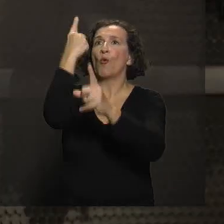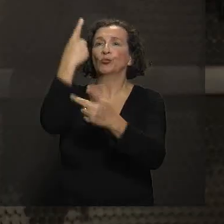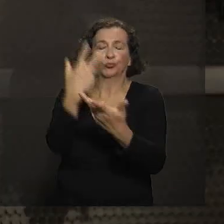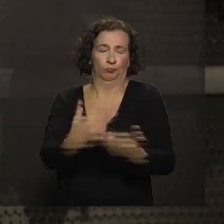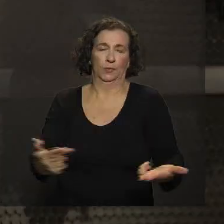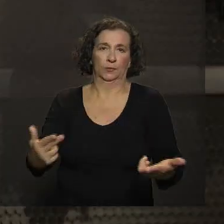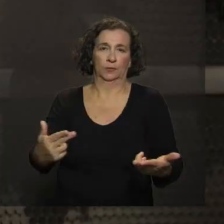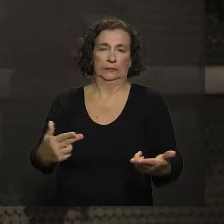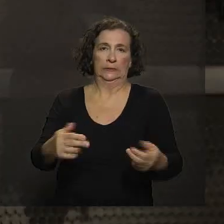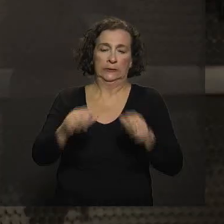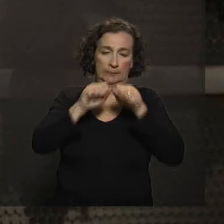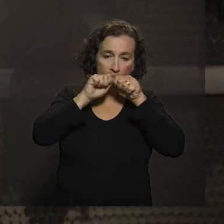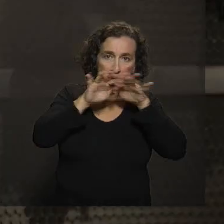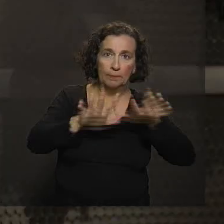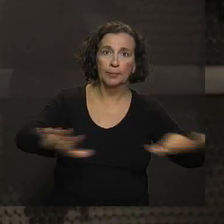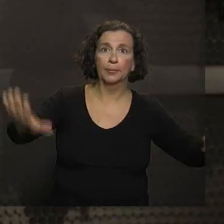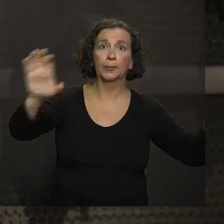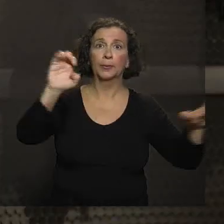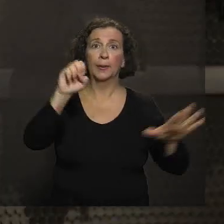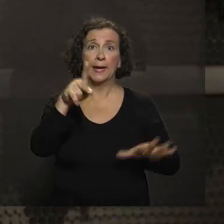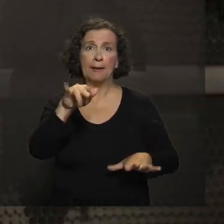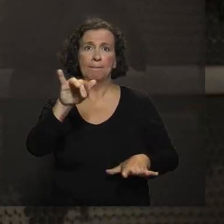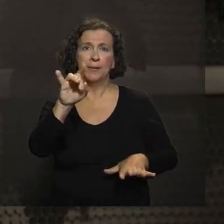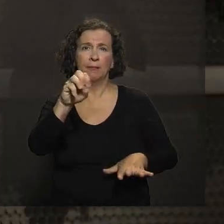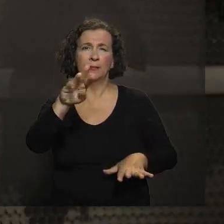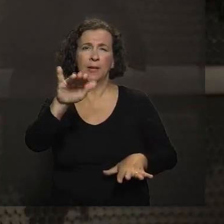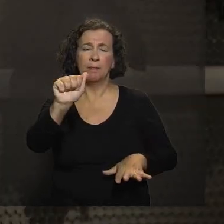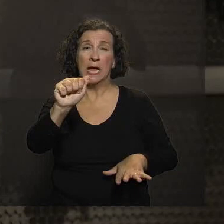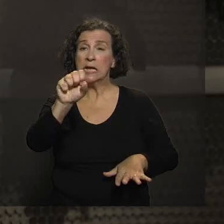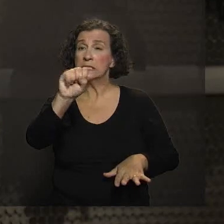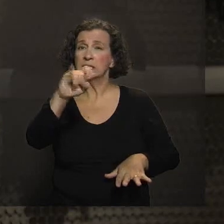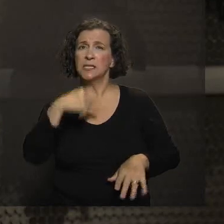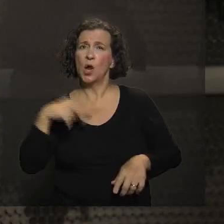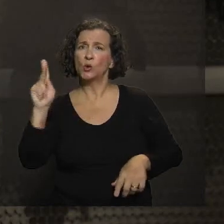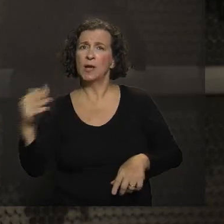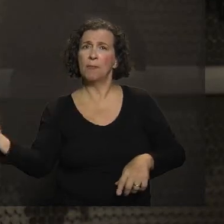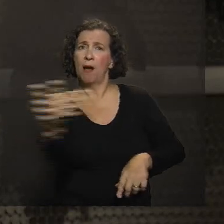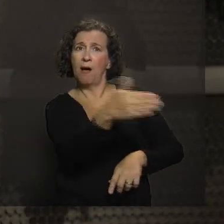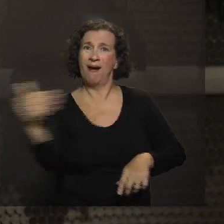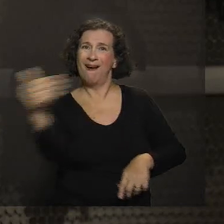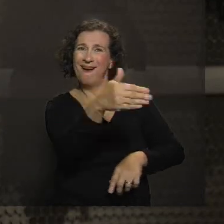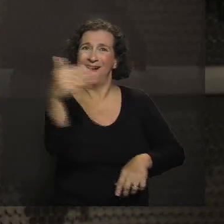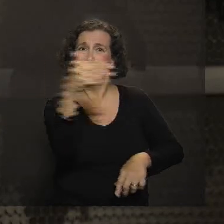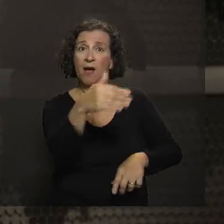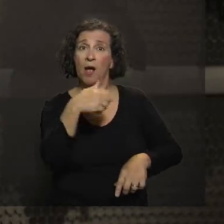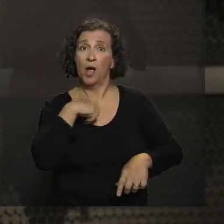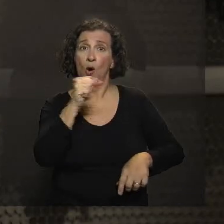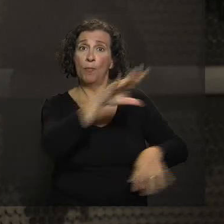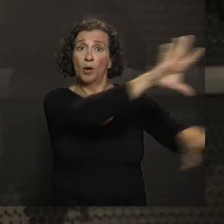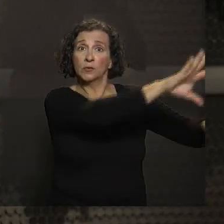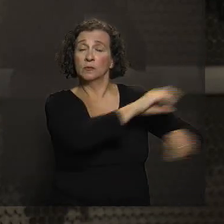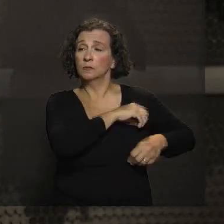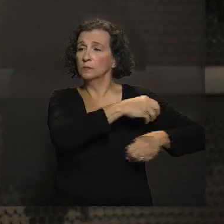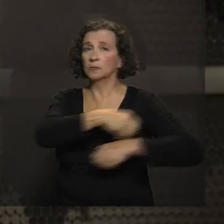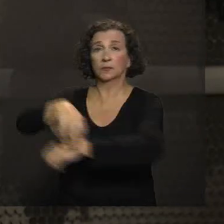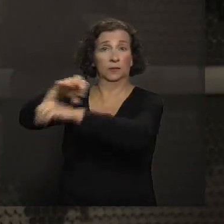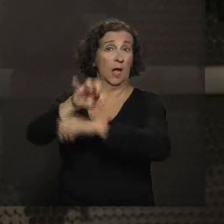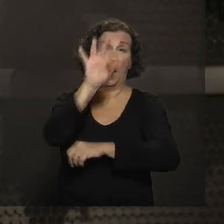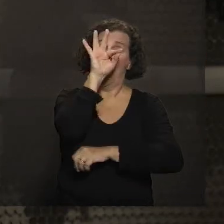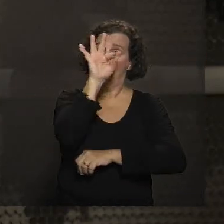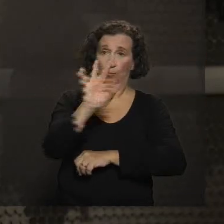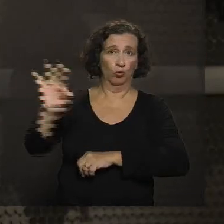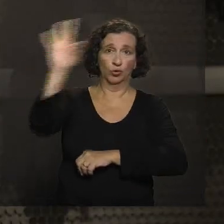você tem uma epidemia em uma determinada área da cidade, se você circula muito para lá, você está trazendo isso para cá. Mosquitos, gente,